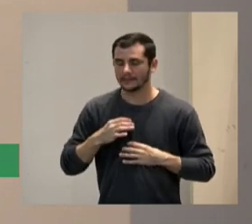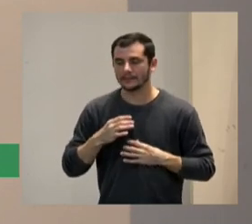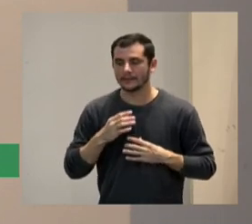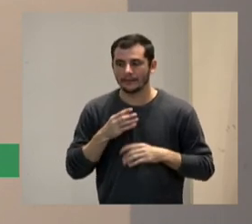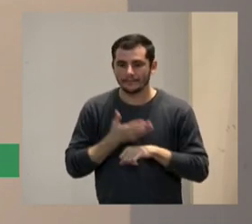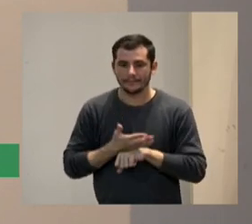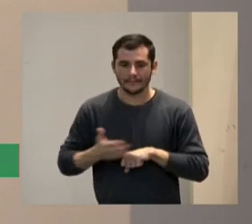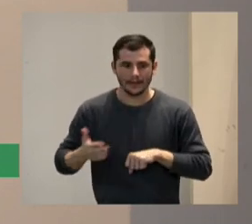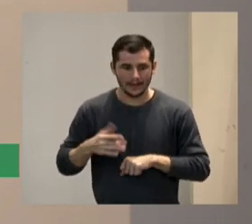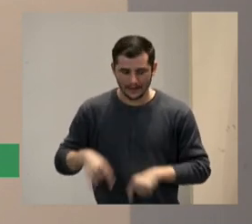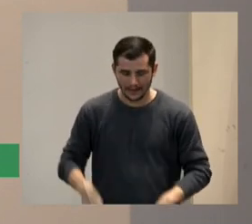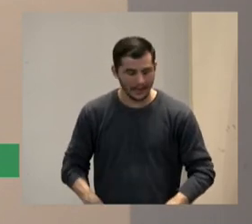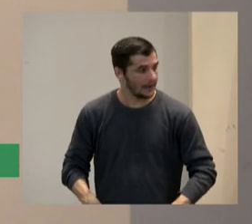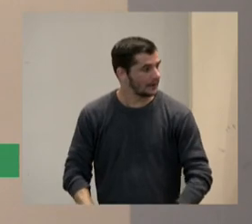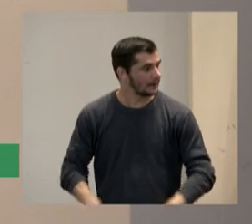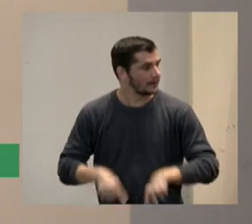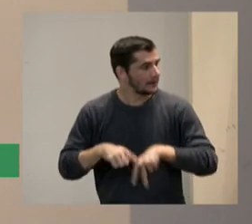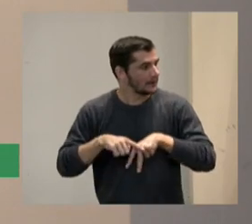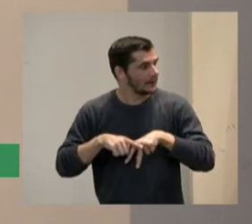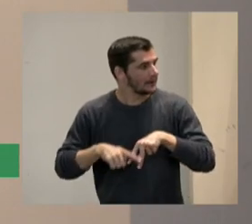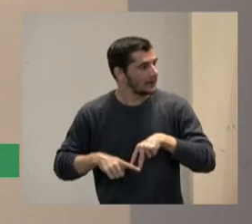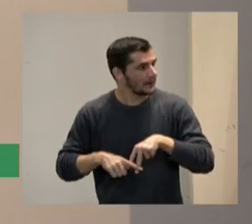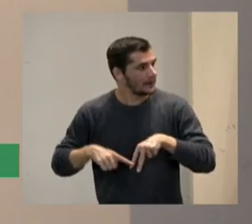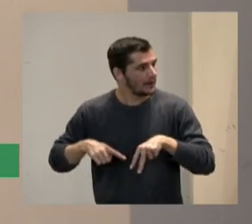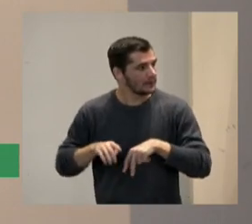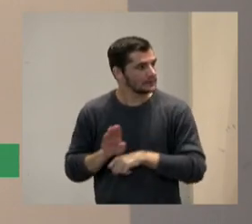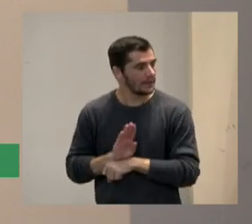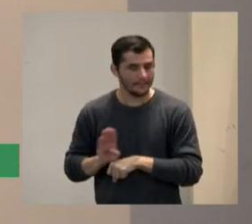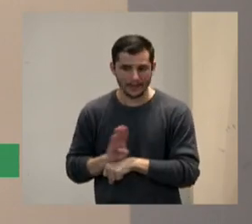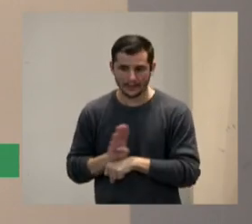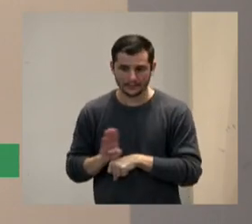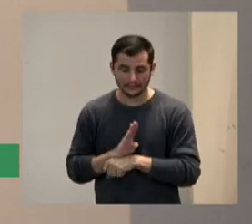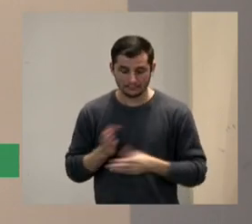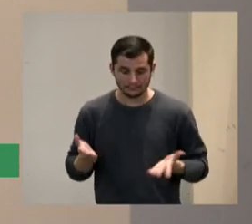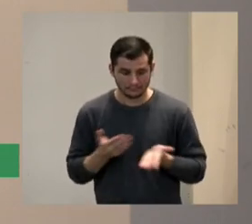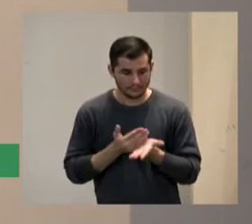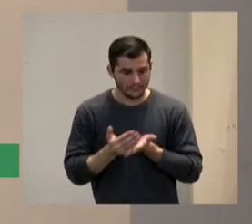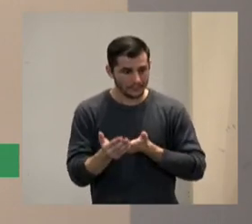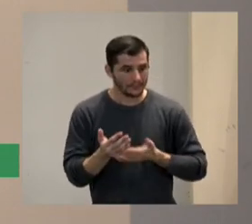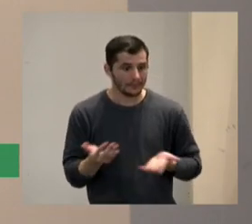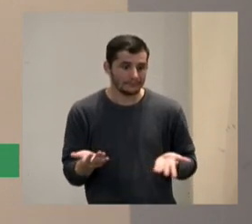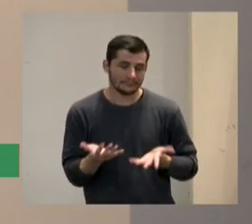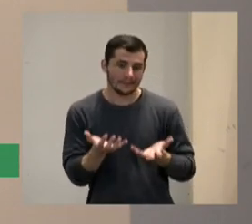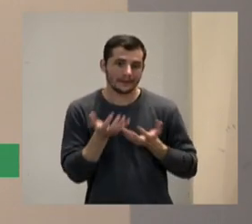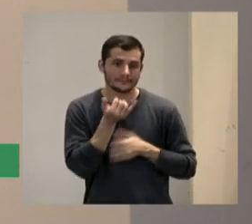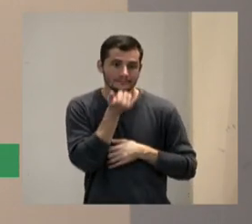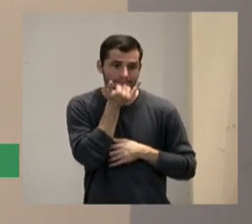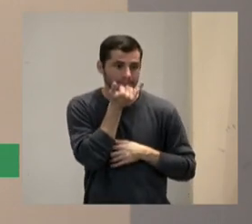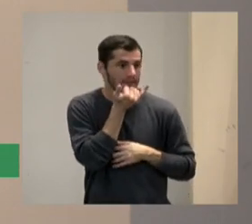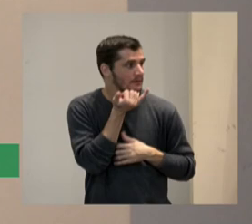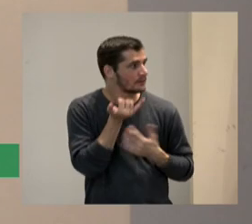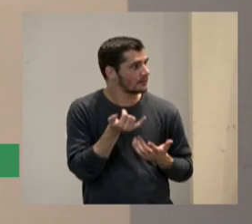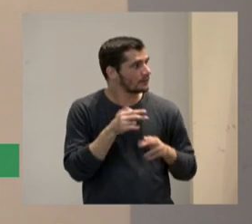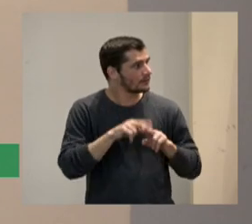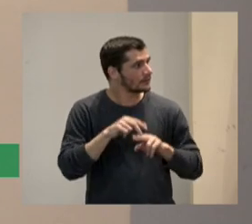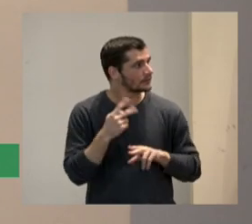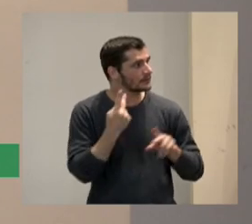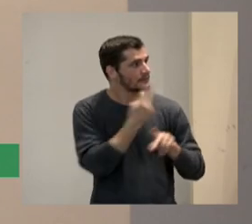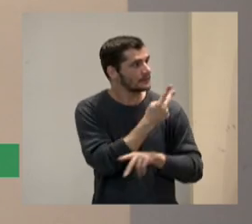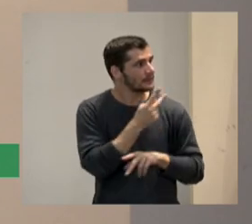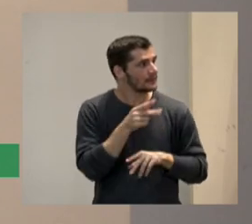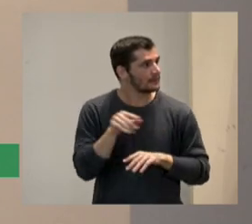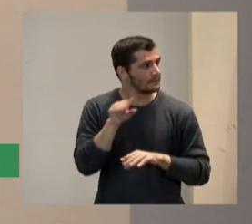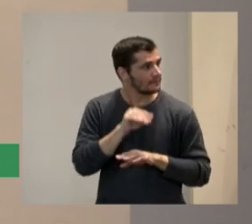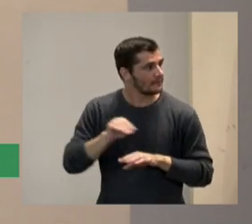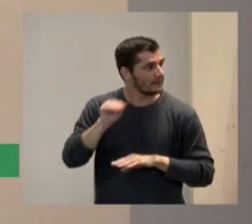e inicialmente quero pedir desculpas pela minha fala por